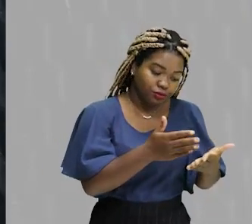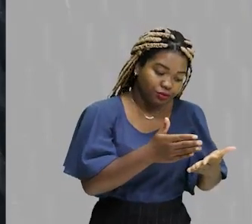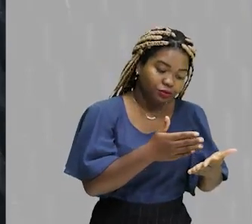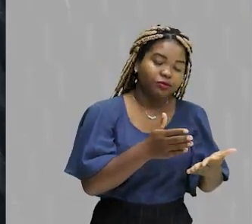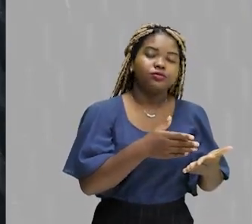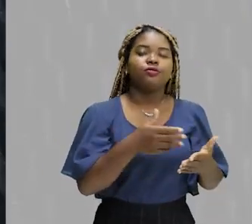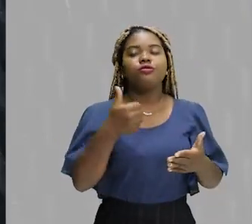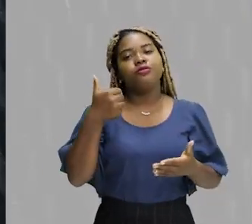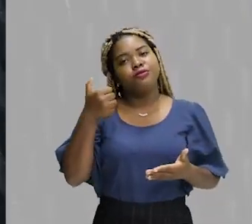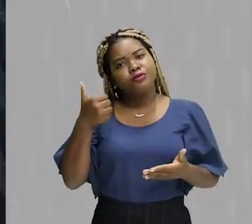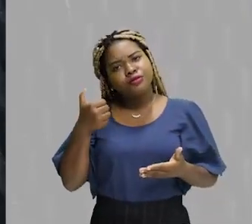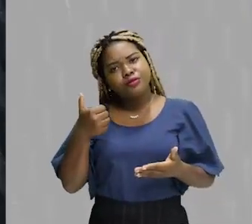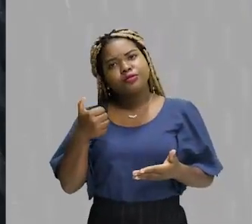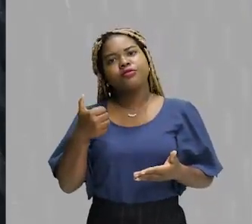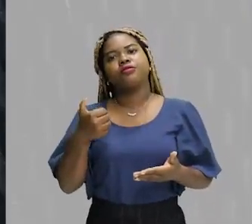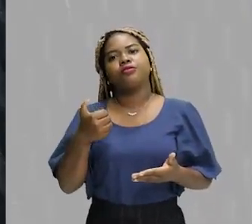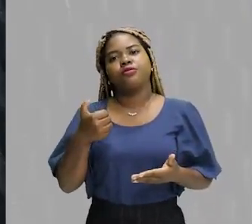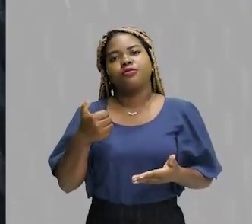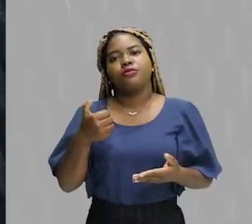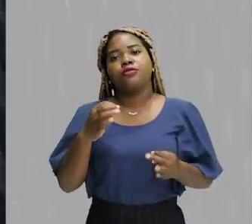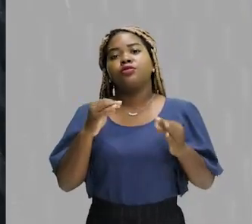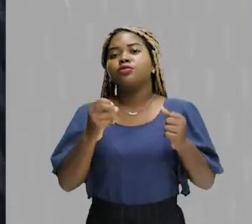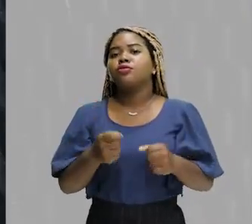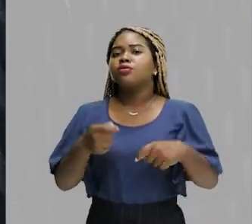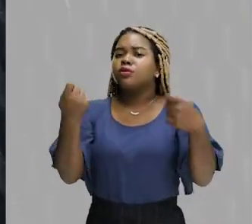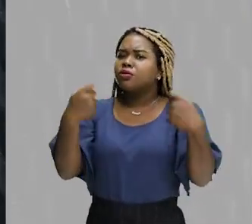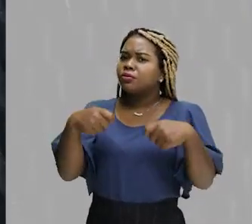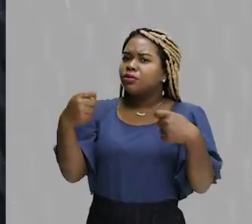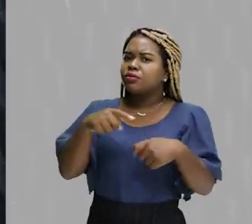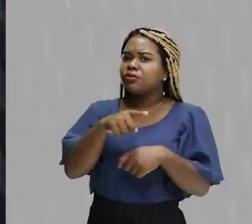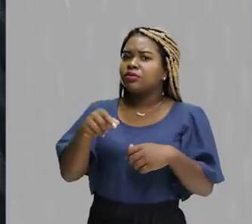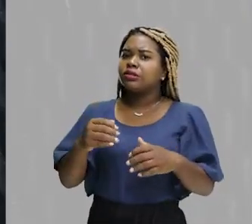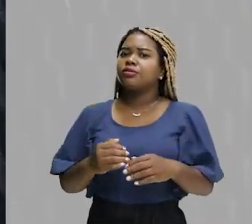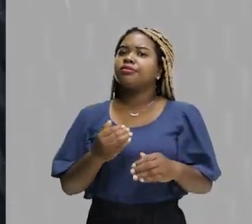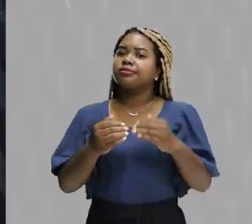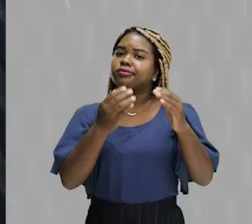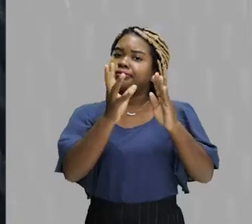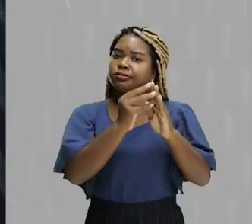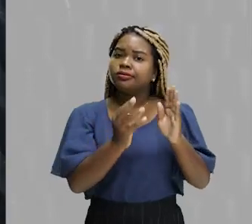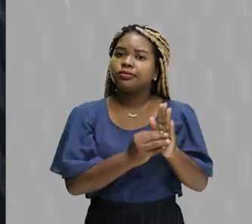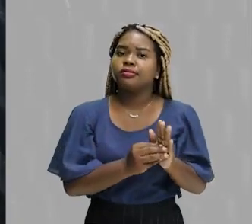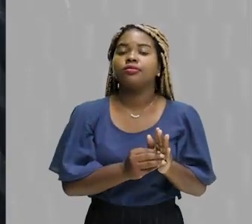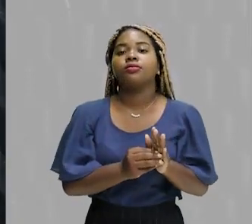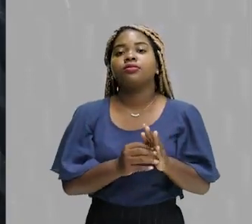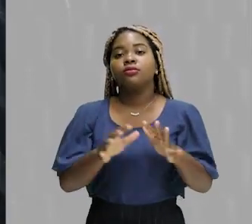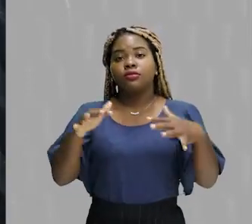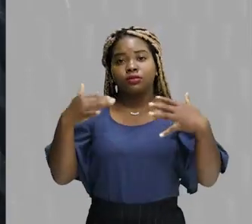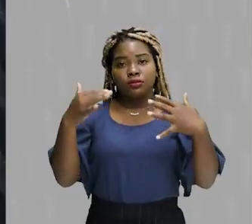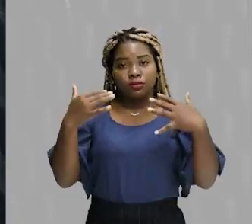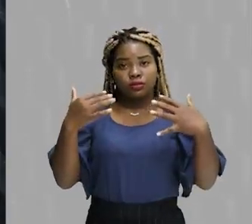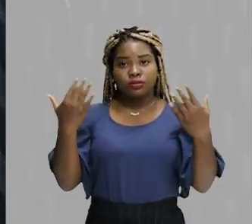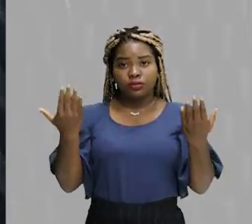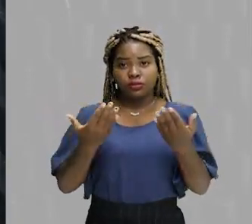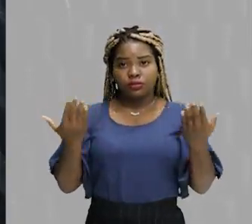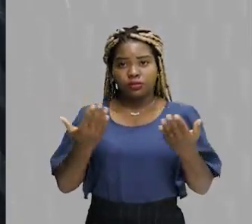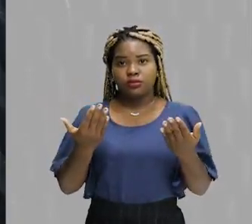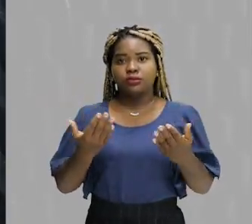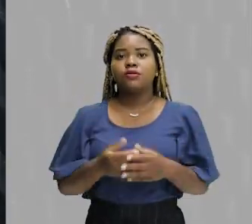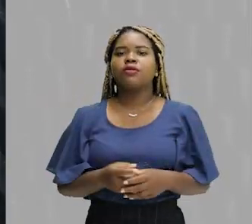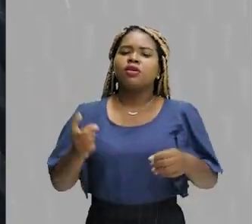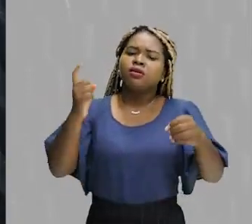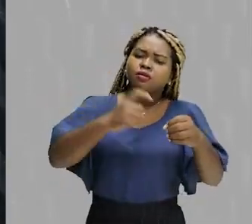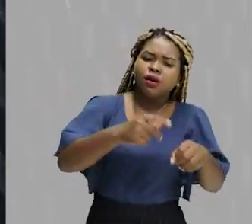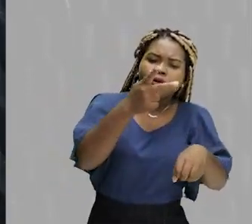a sua caneta, pegue tudo aquilo que é necessário para você desenvolver seu conteúdo. Preste atenção na aula, volte várias vezes,